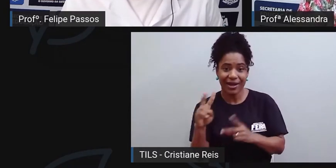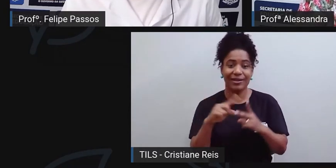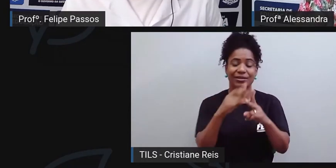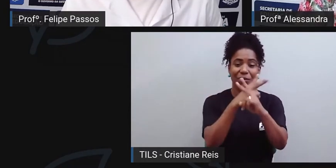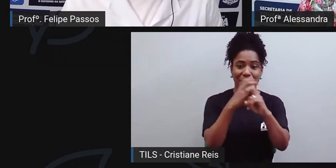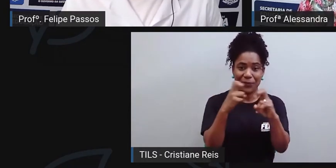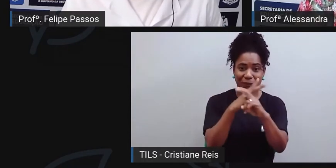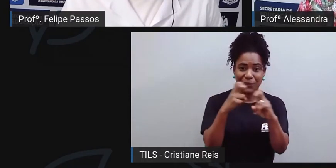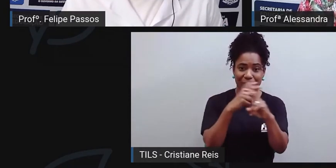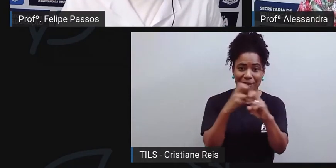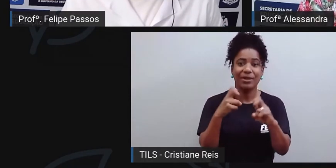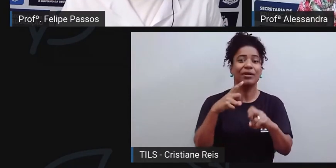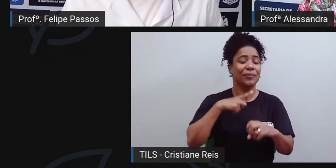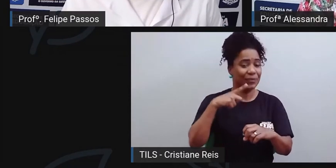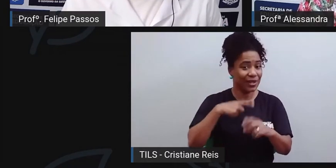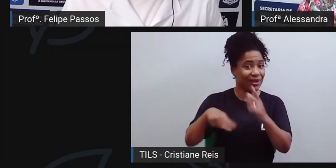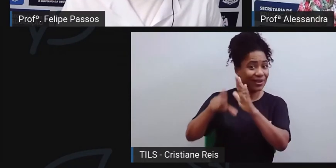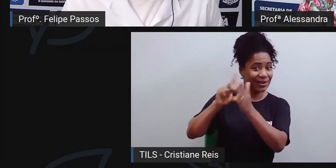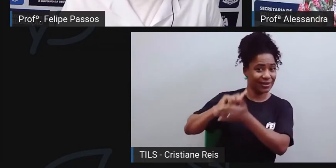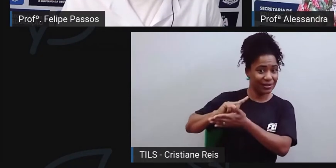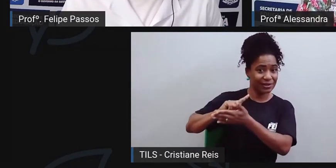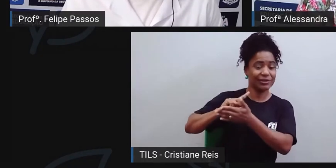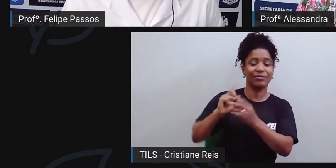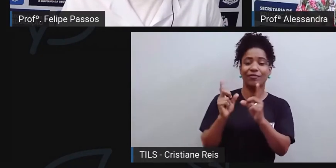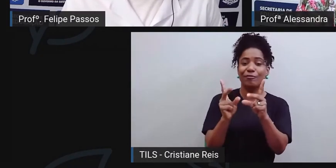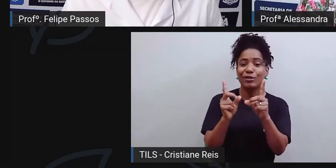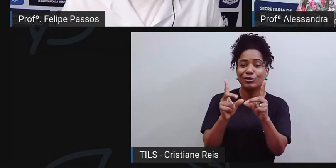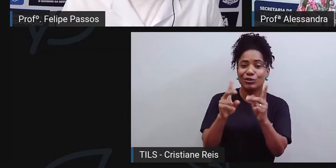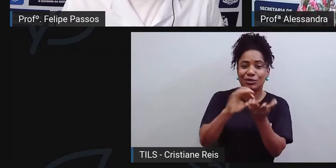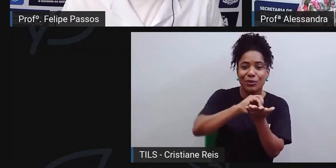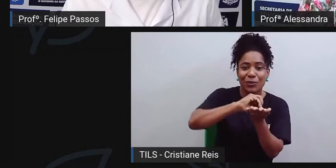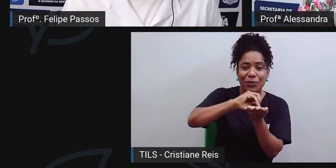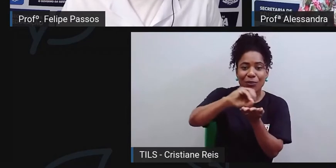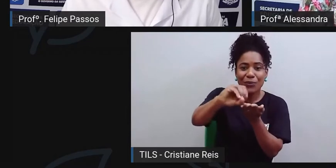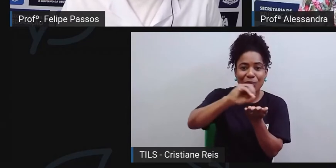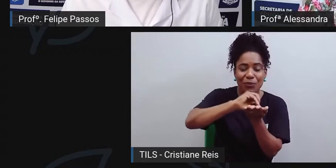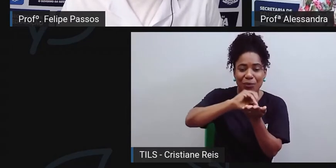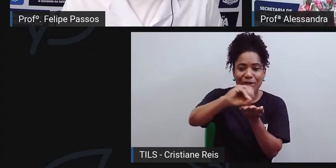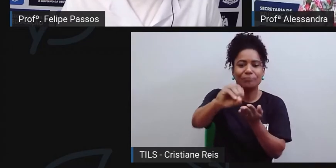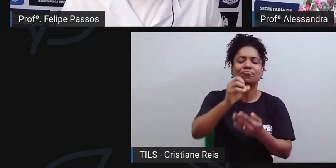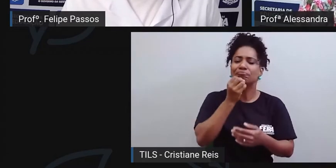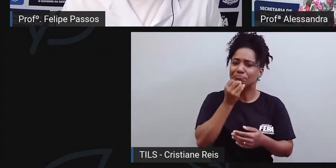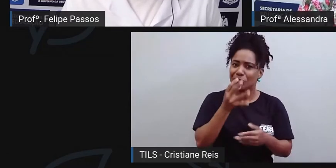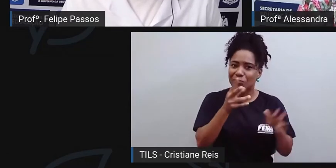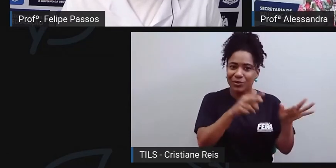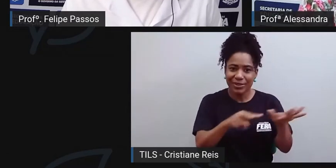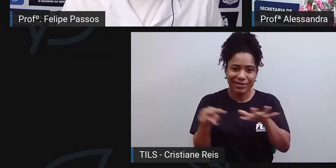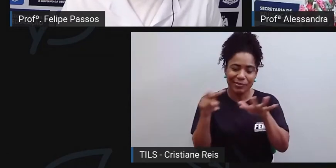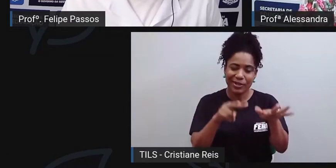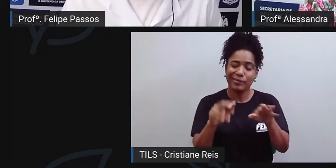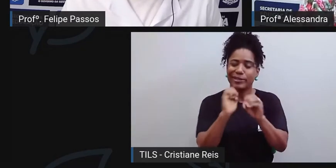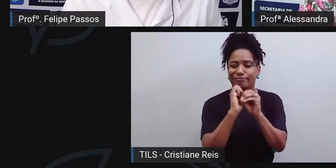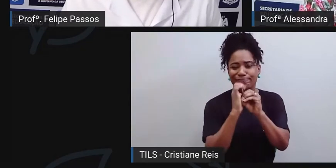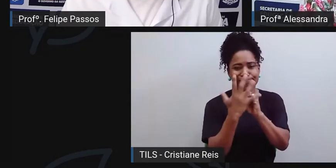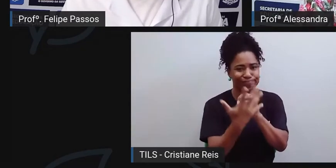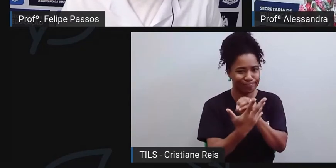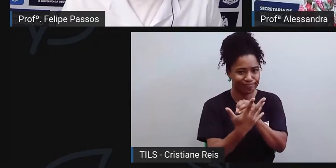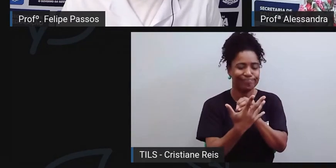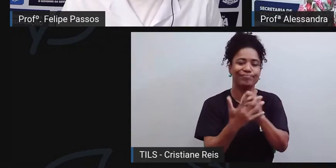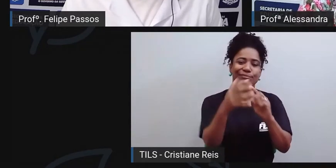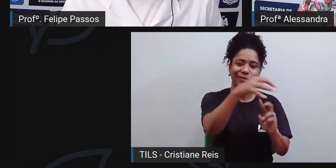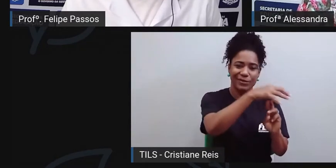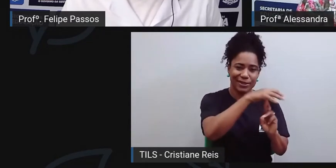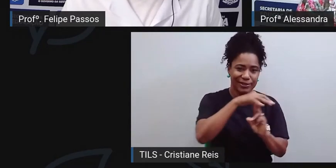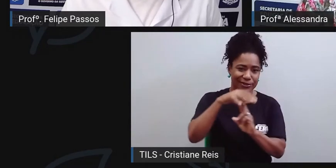estava tendo, antes da pandemia, uma feira também, que estava acontecendo semanalmente, mas a pandemia, infelizmente, gente fez com que essas feiras